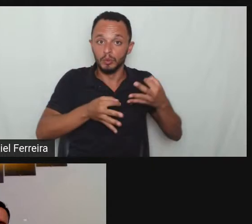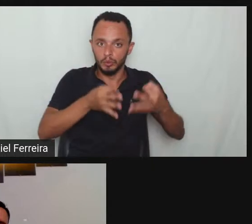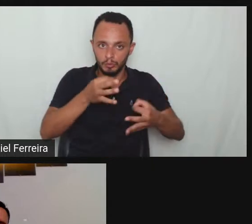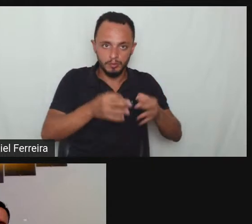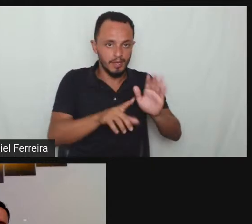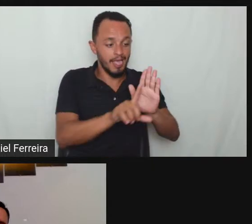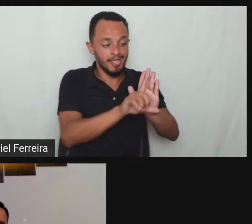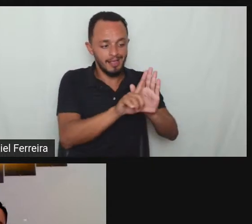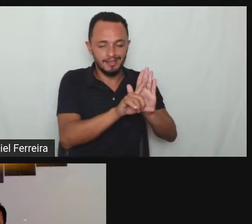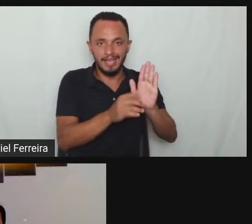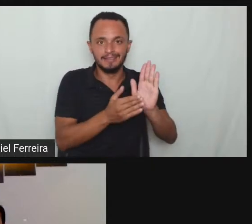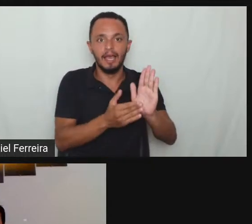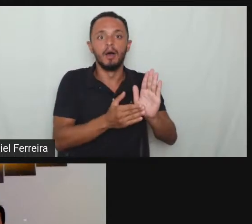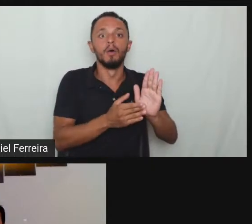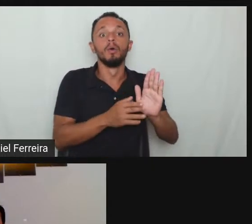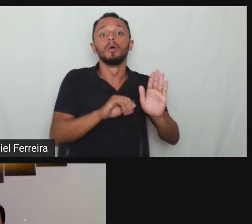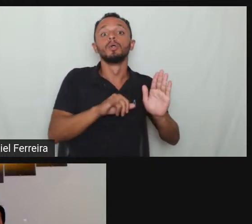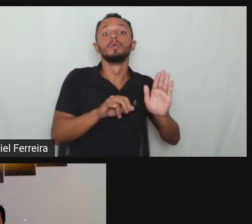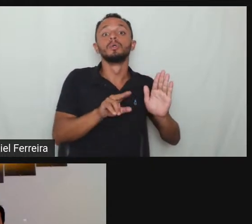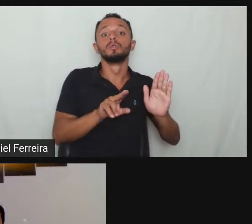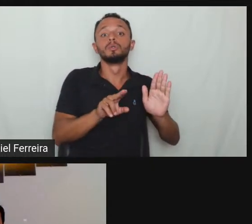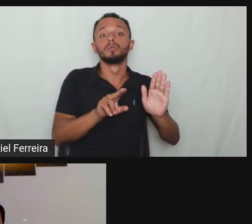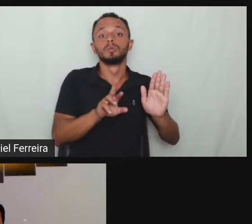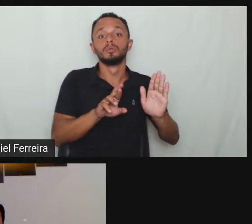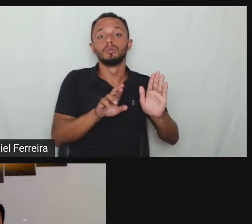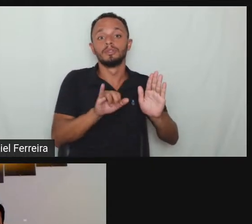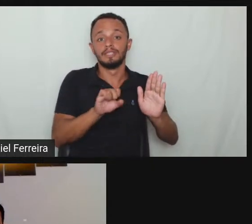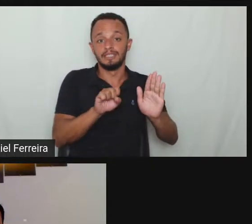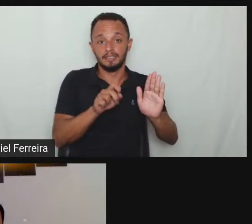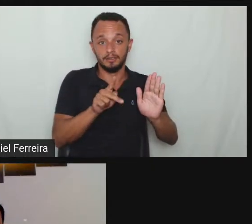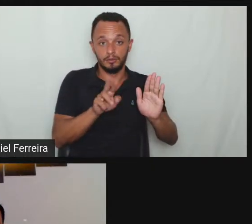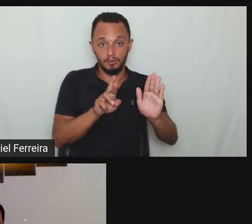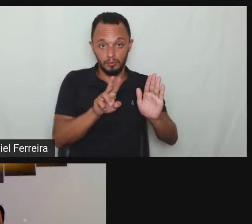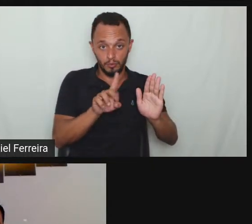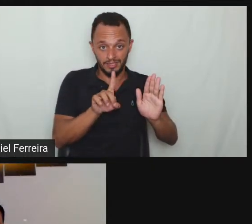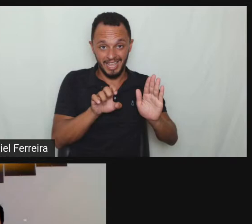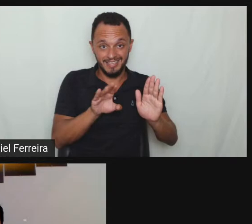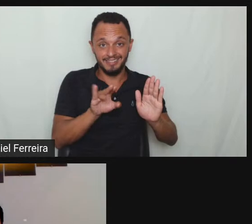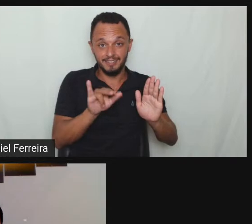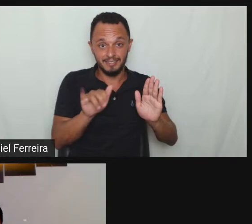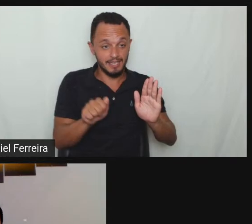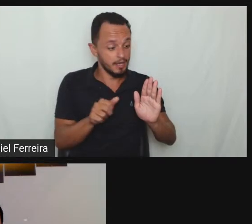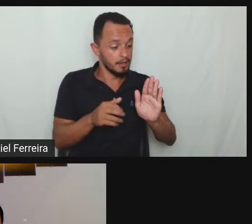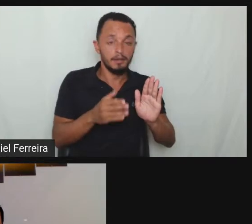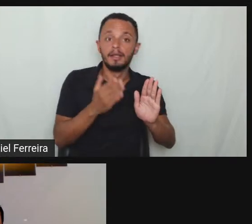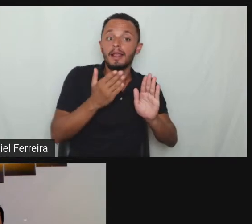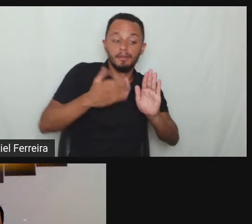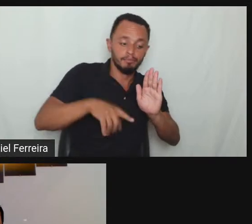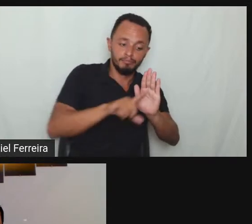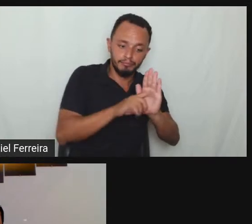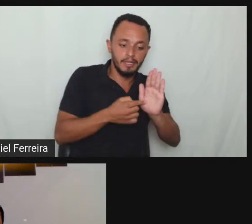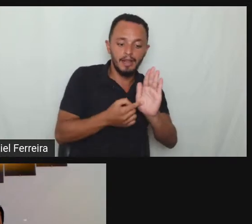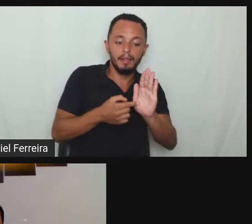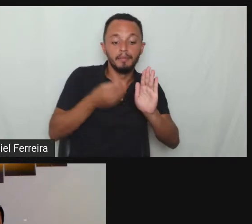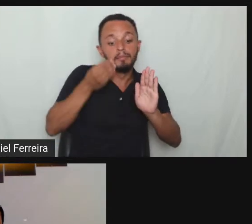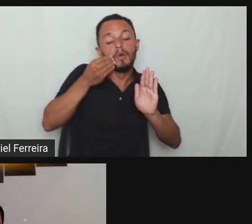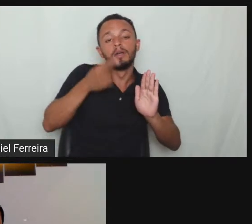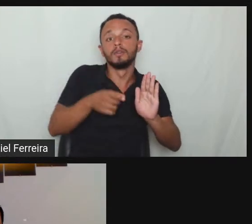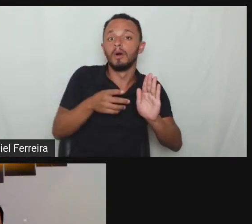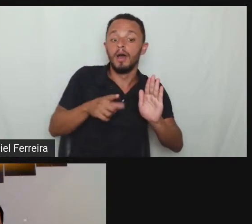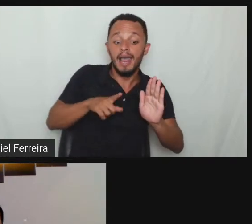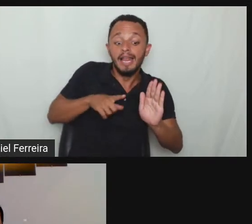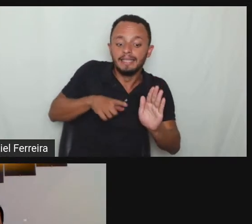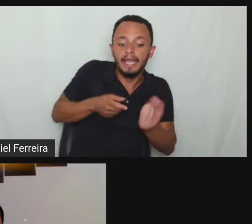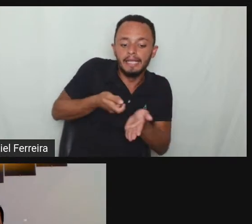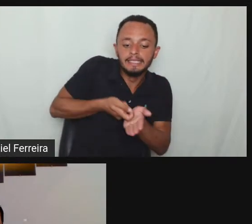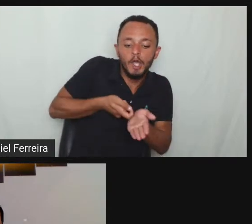reiteradas aí na justiça ainda surge o segundo elemento que a empresa está cumprindo a lei de cotas porque se a empresa não está cumprindo também